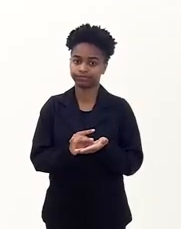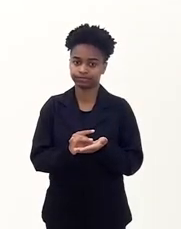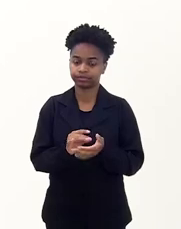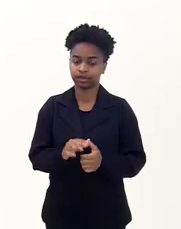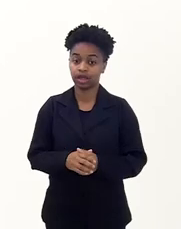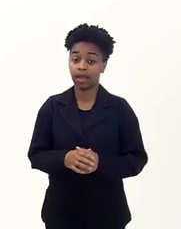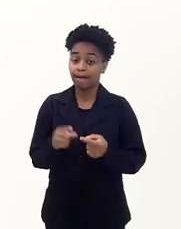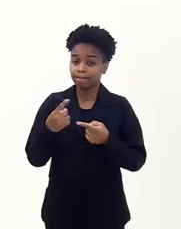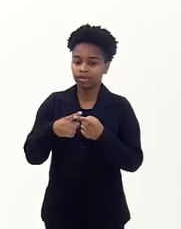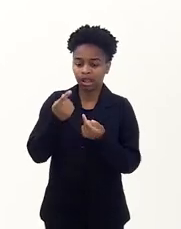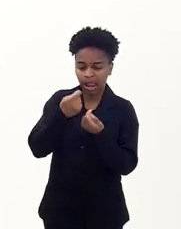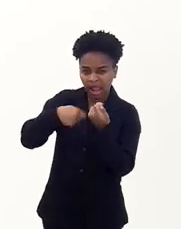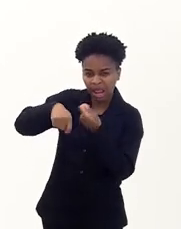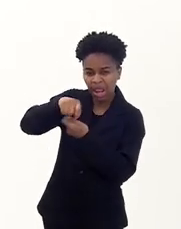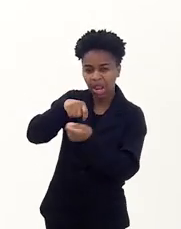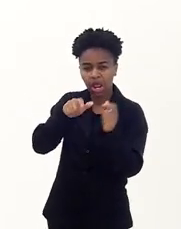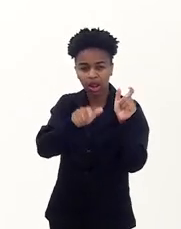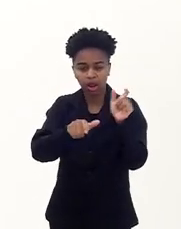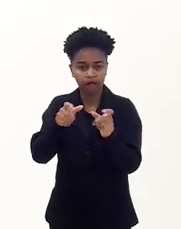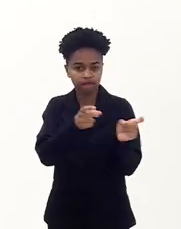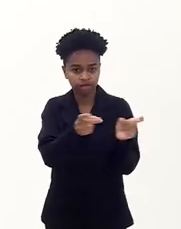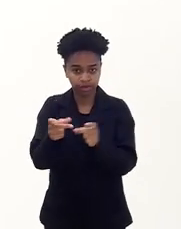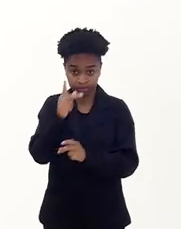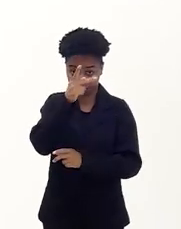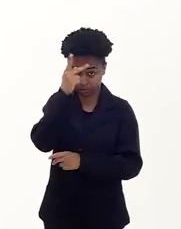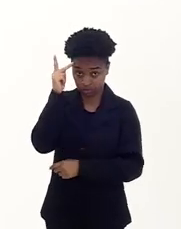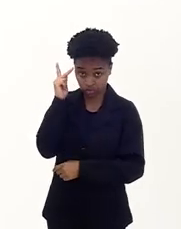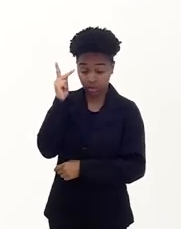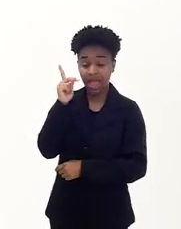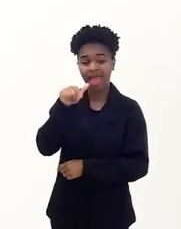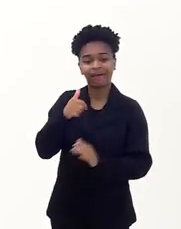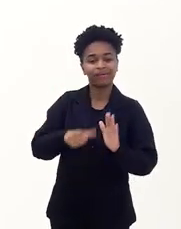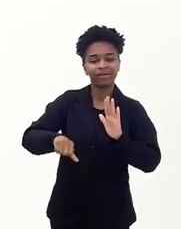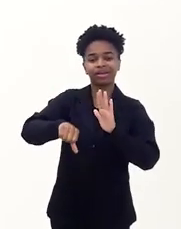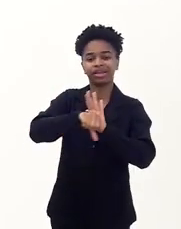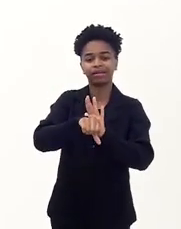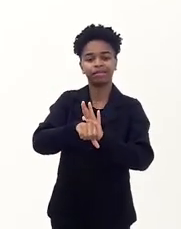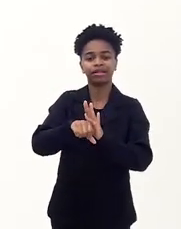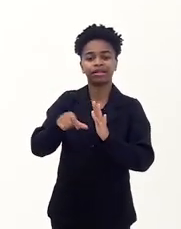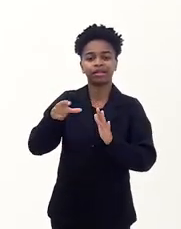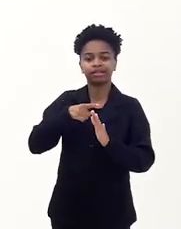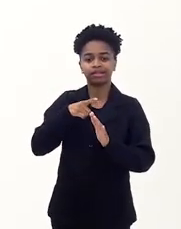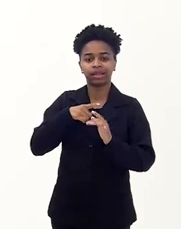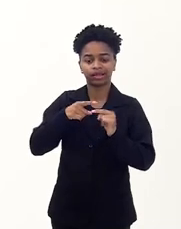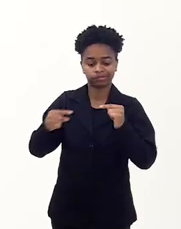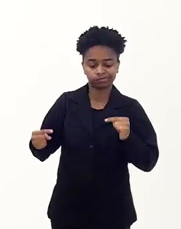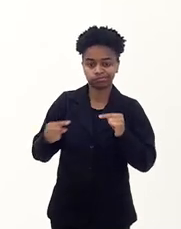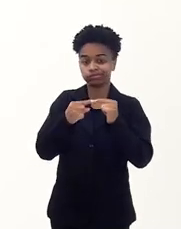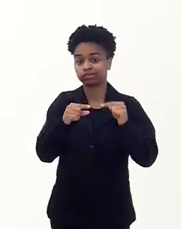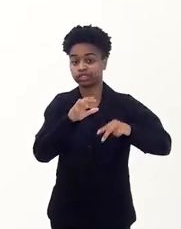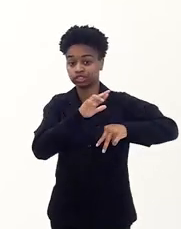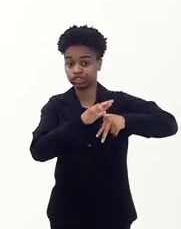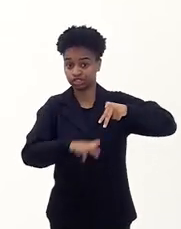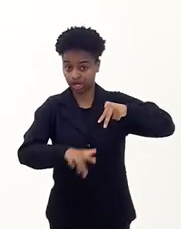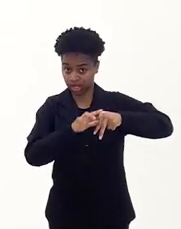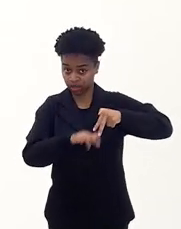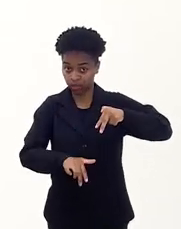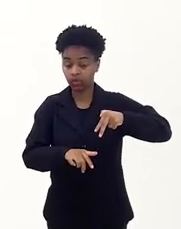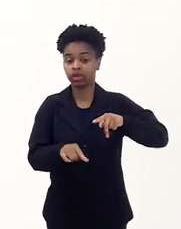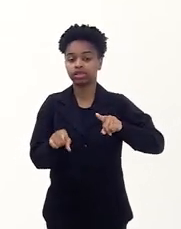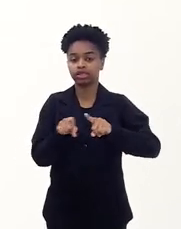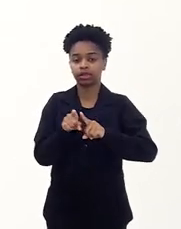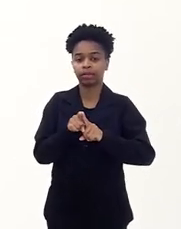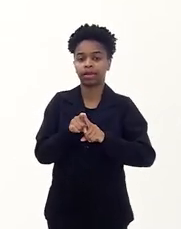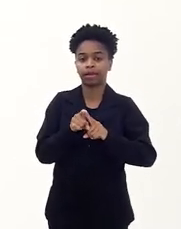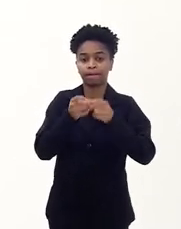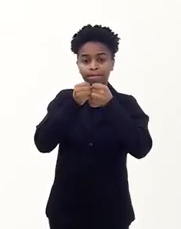O tráfico de pessoas é um crime que tem uma forte conotação de gênero e